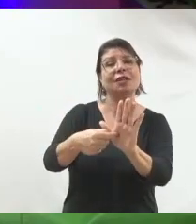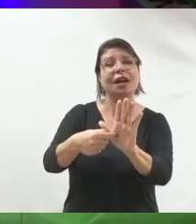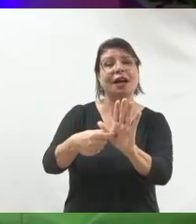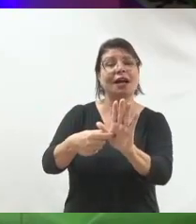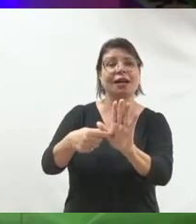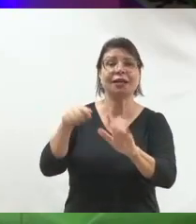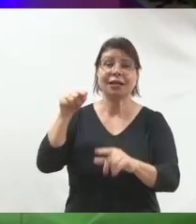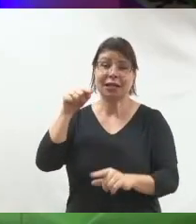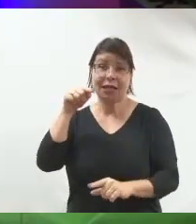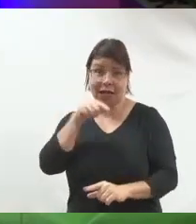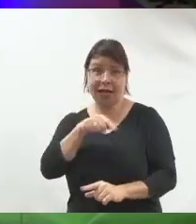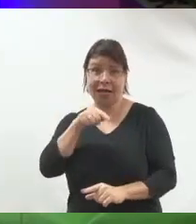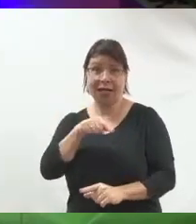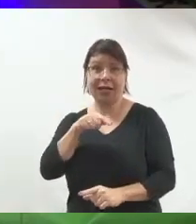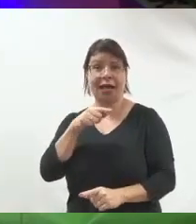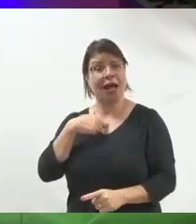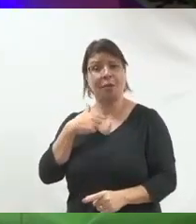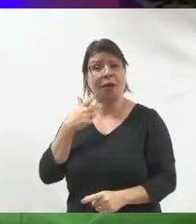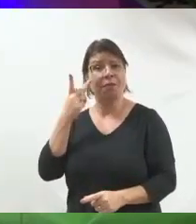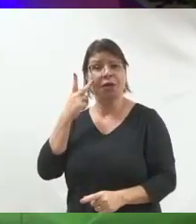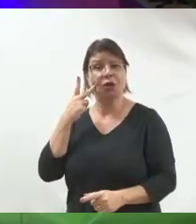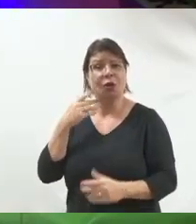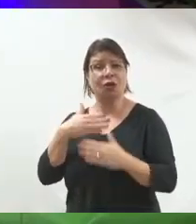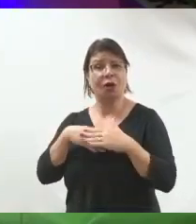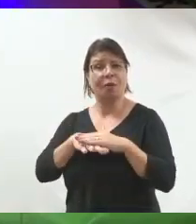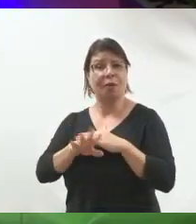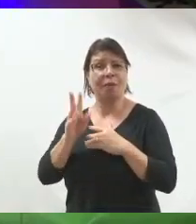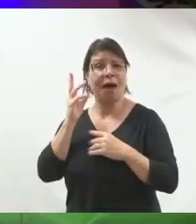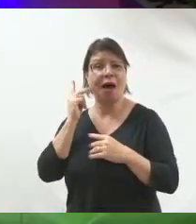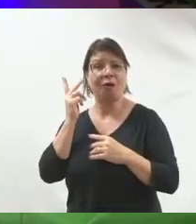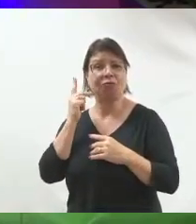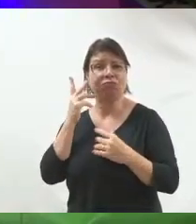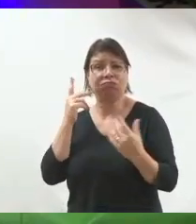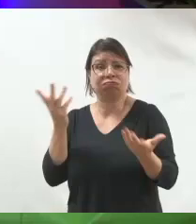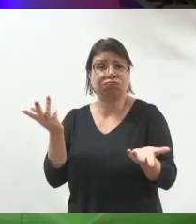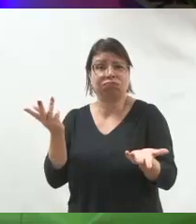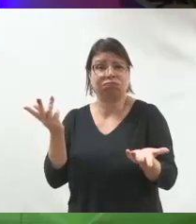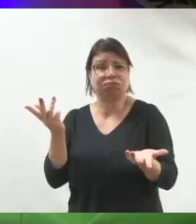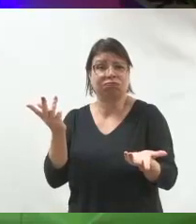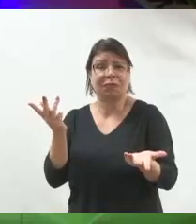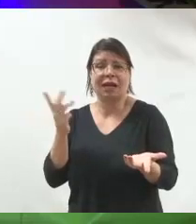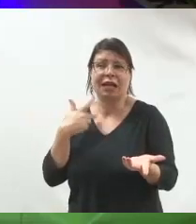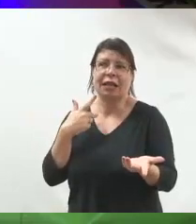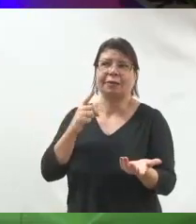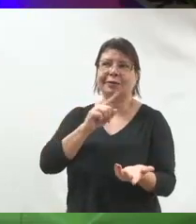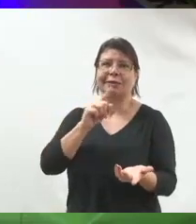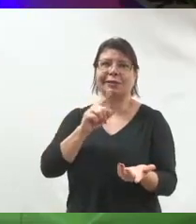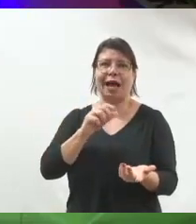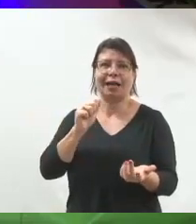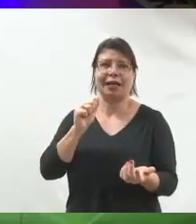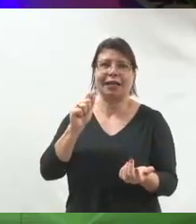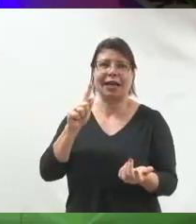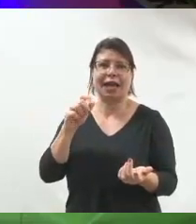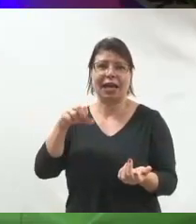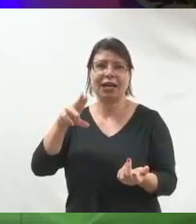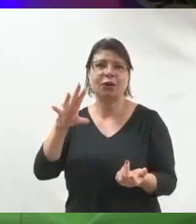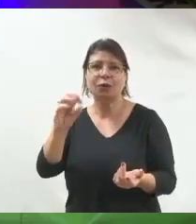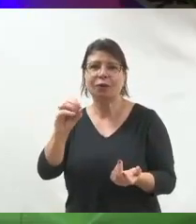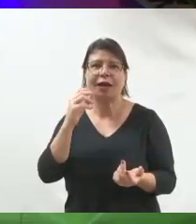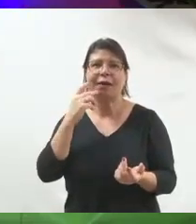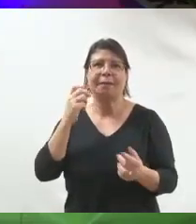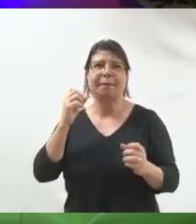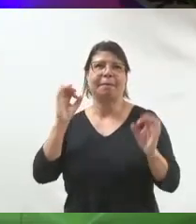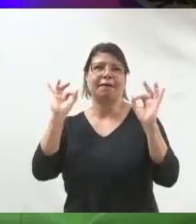que ele é uma pessoa comum, uma pessoa que jogava como zagueiro, seja, ele não devia ser aquele exímio jogador de futebol,